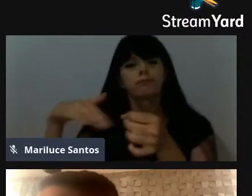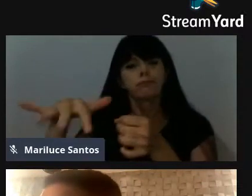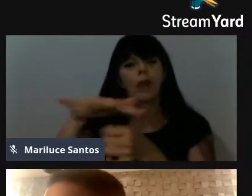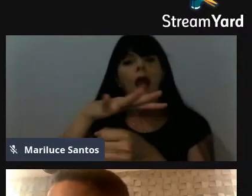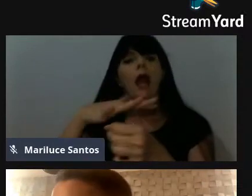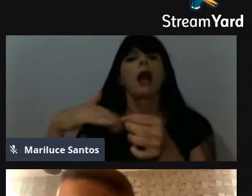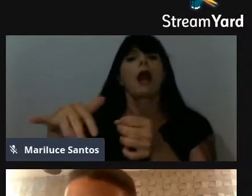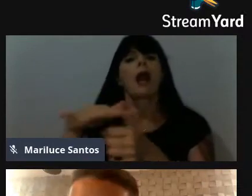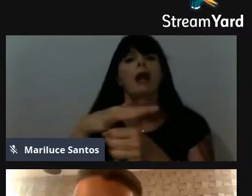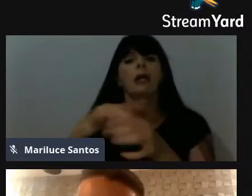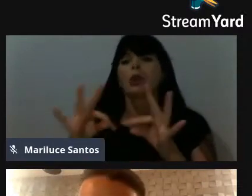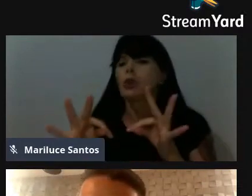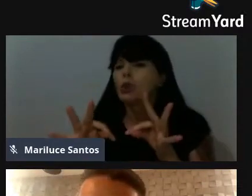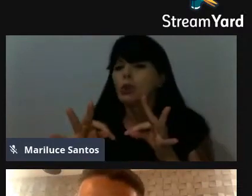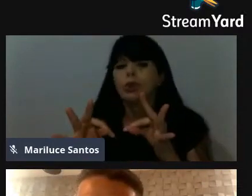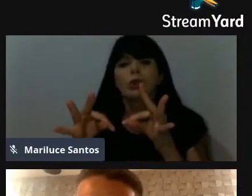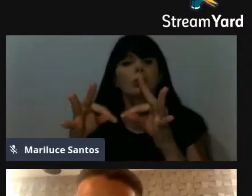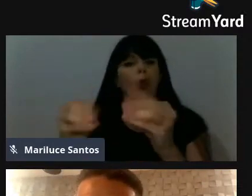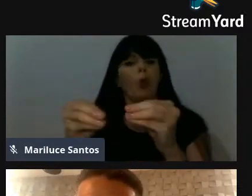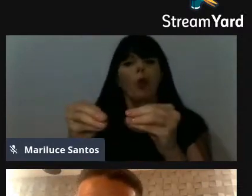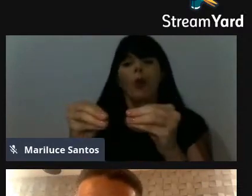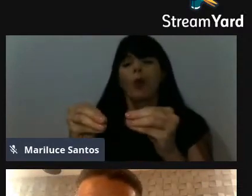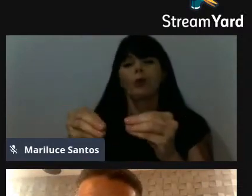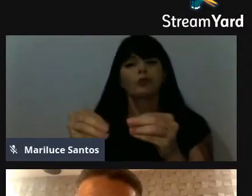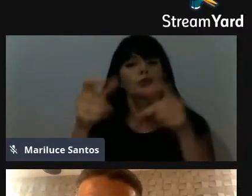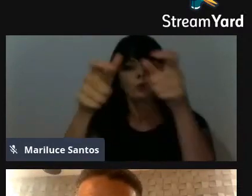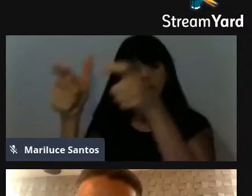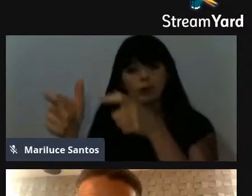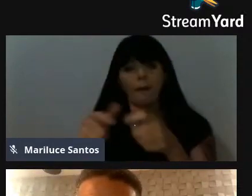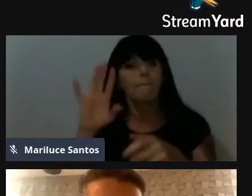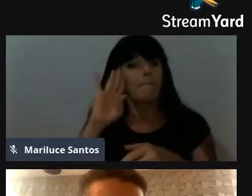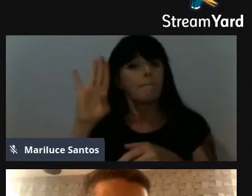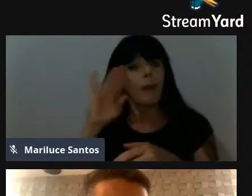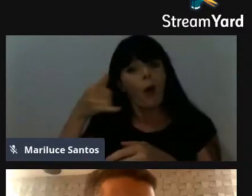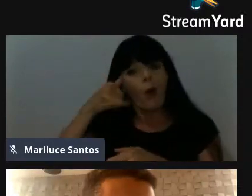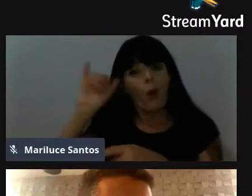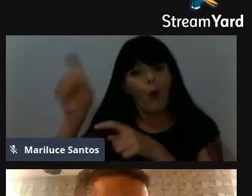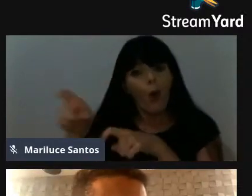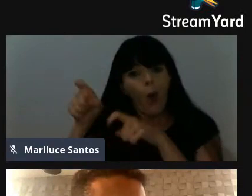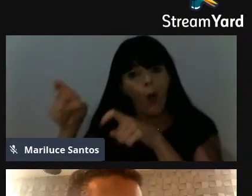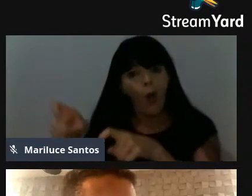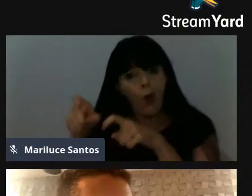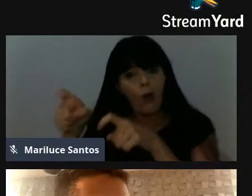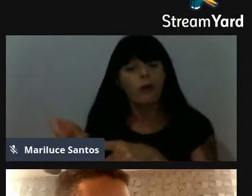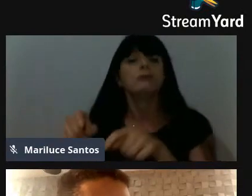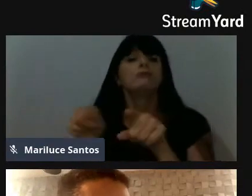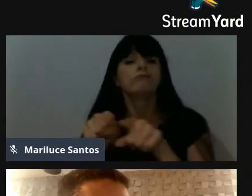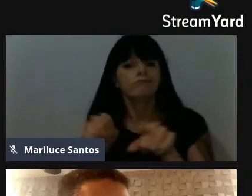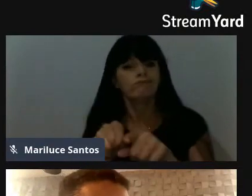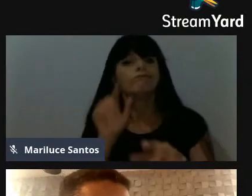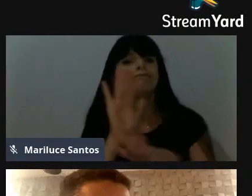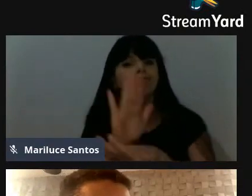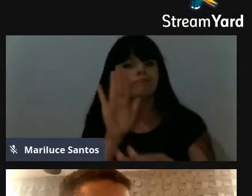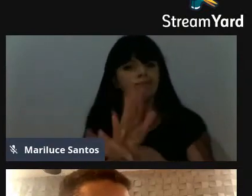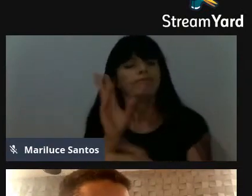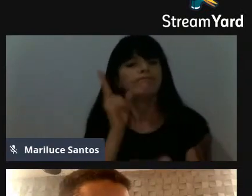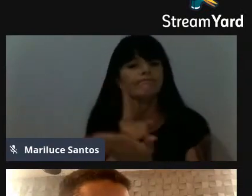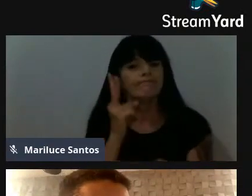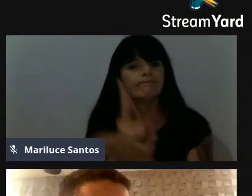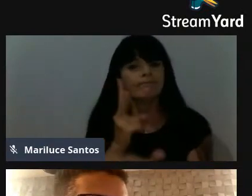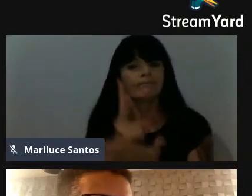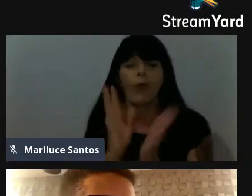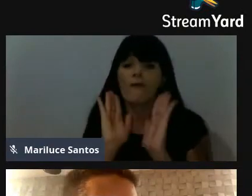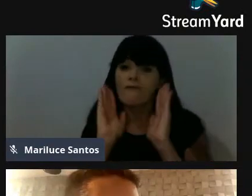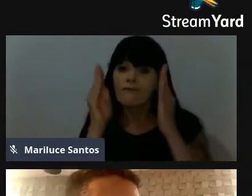em todas as zonas rurais de nosso município, percorri muita coisa, né, sempre estive aí, o meu